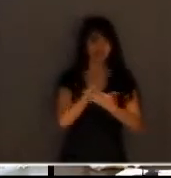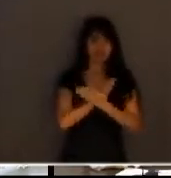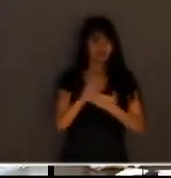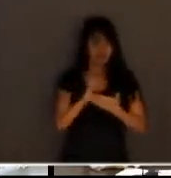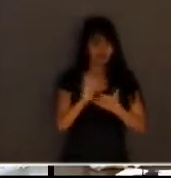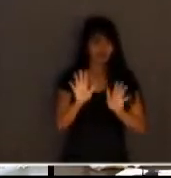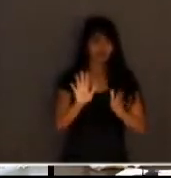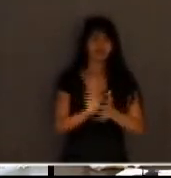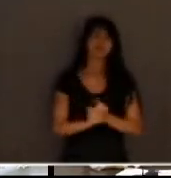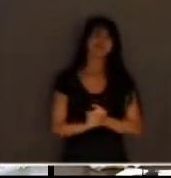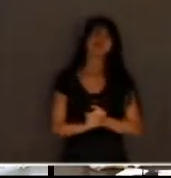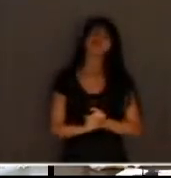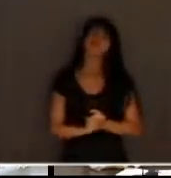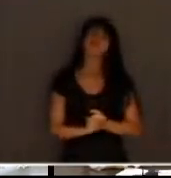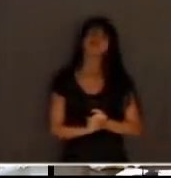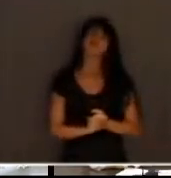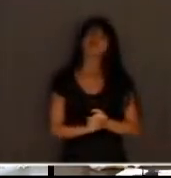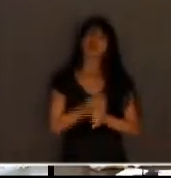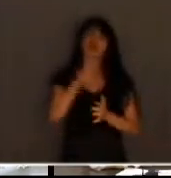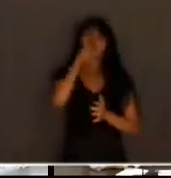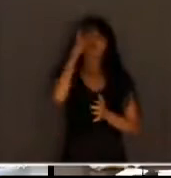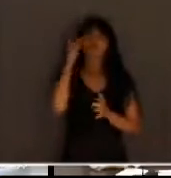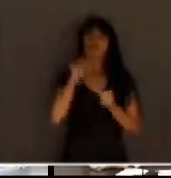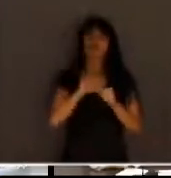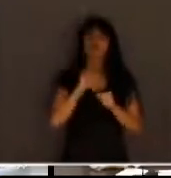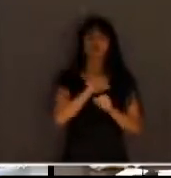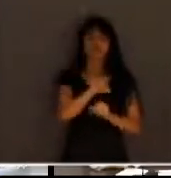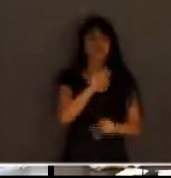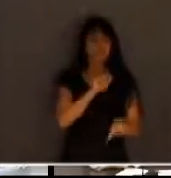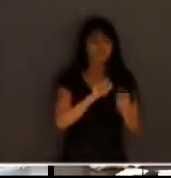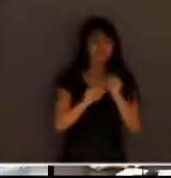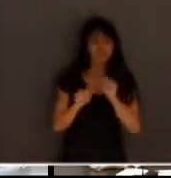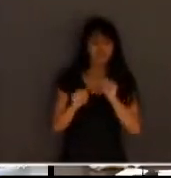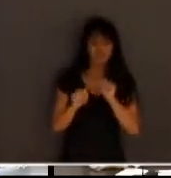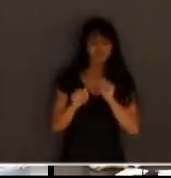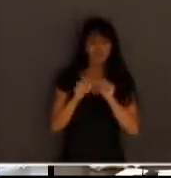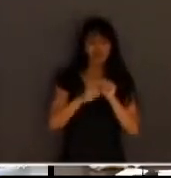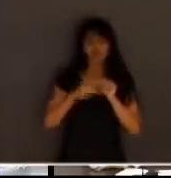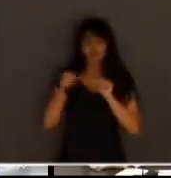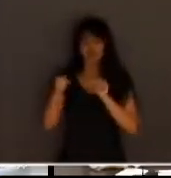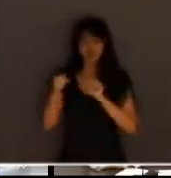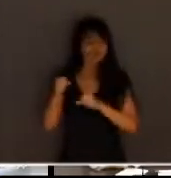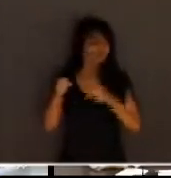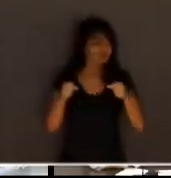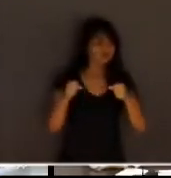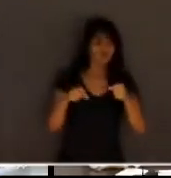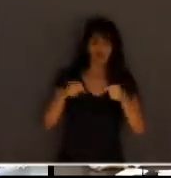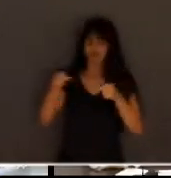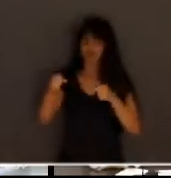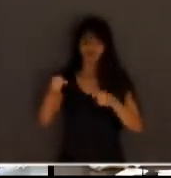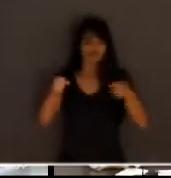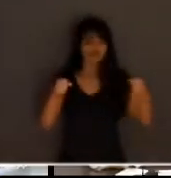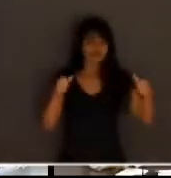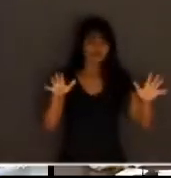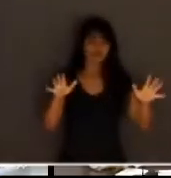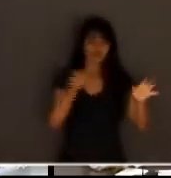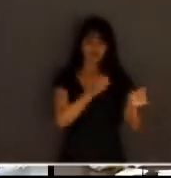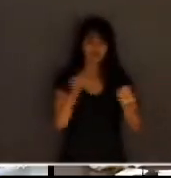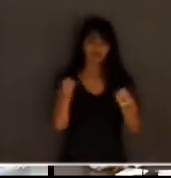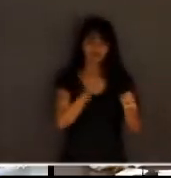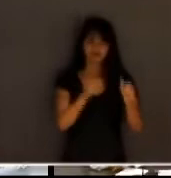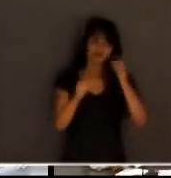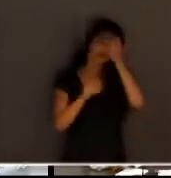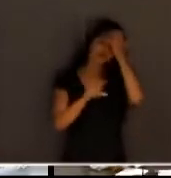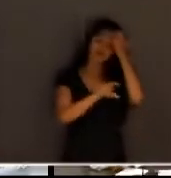O juiz faz a escolha, passa a palavra para o César, faz a palavra para o defensor, depois passa a palavra para o César, escolhe